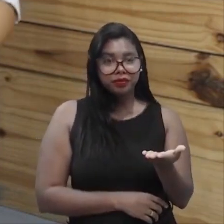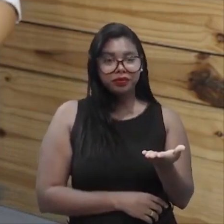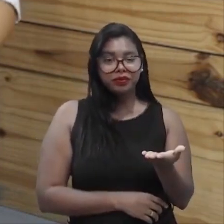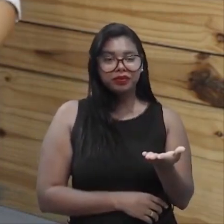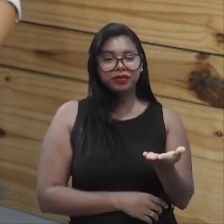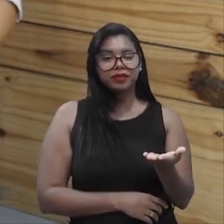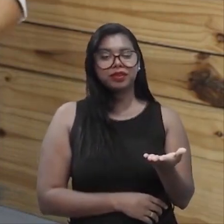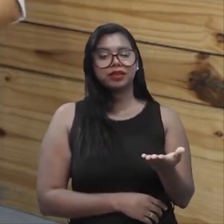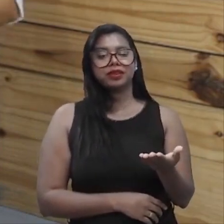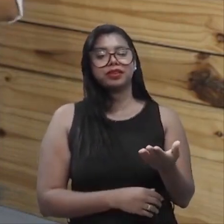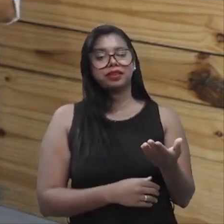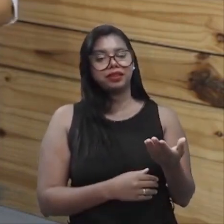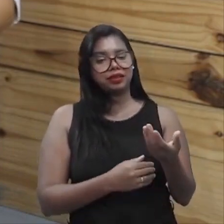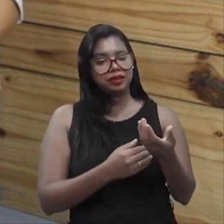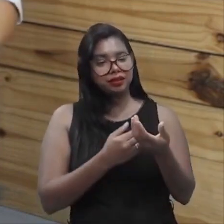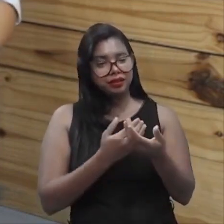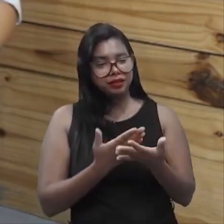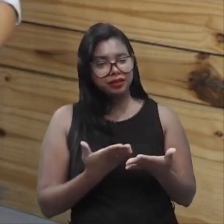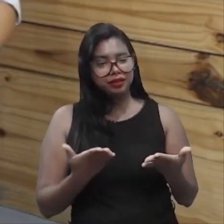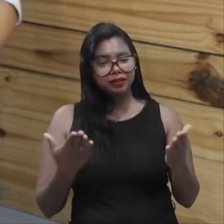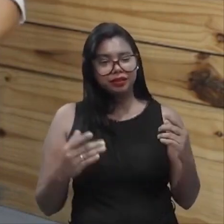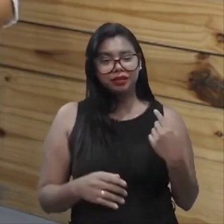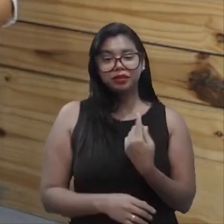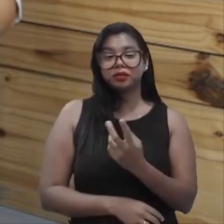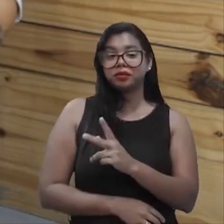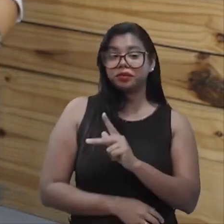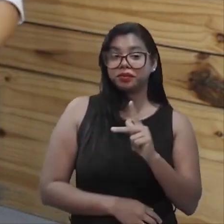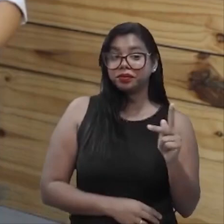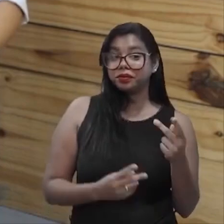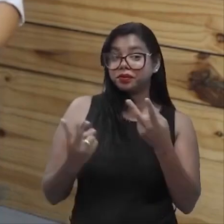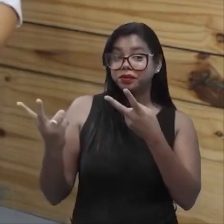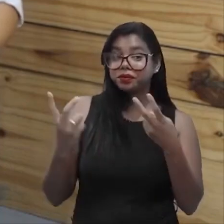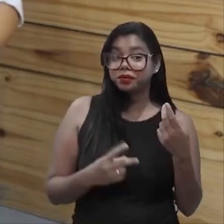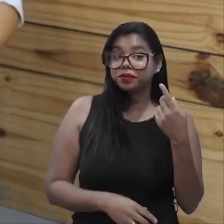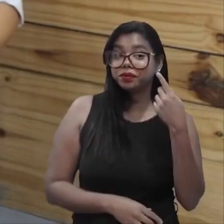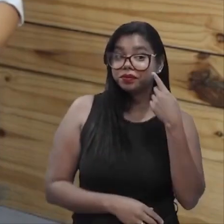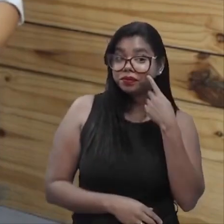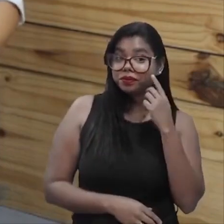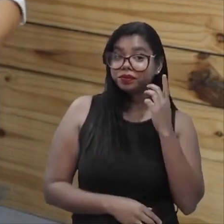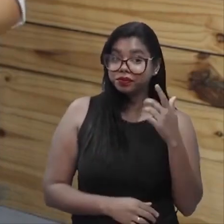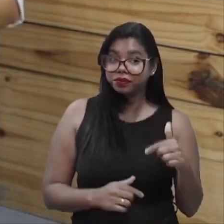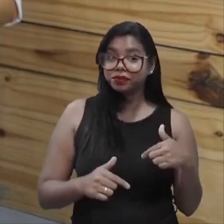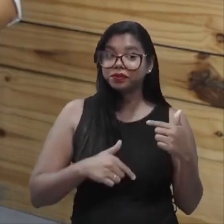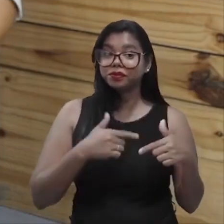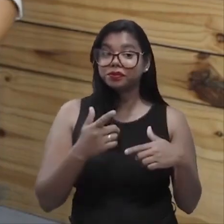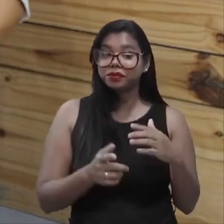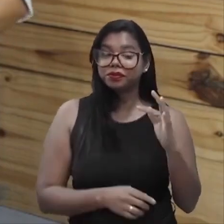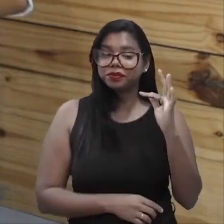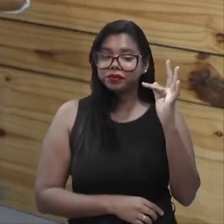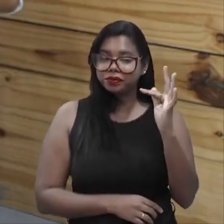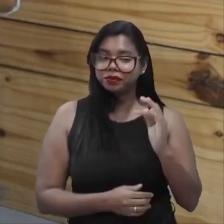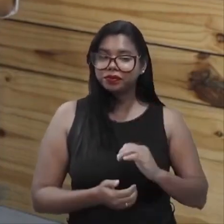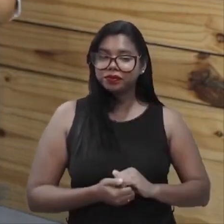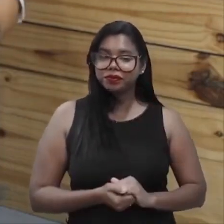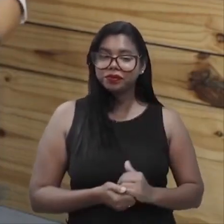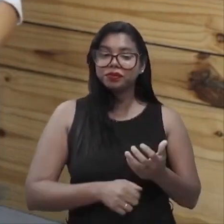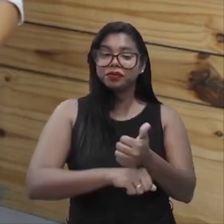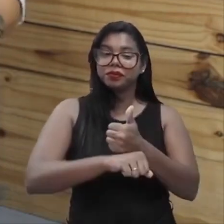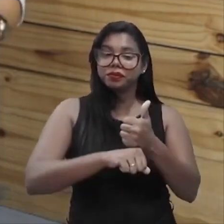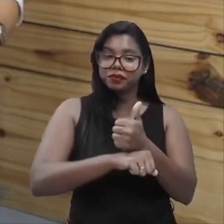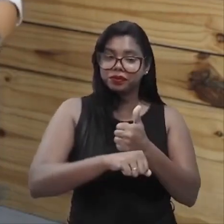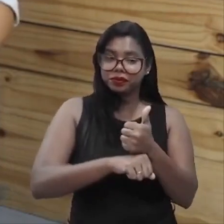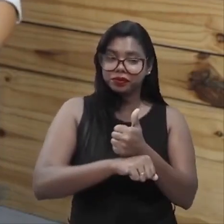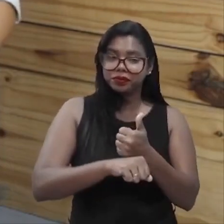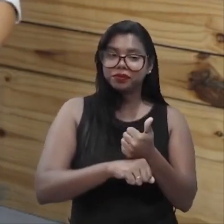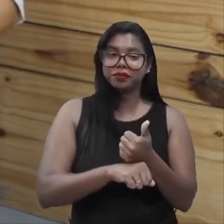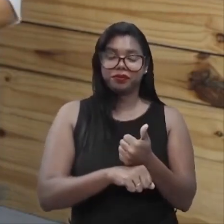a gente, ele já deixa a gente sintonizar de que ele está atento ao movimento de mercado. Então, muitos profissionais acabam